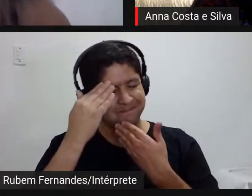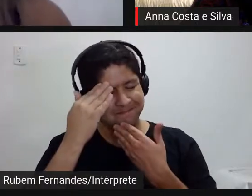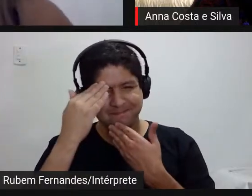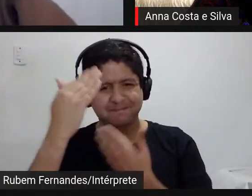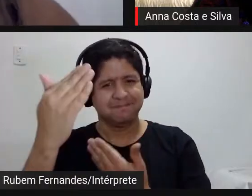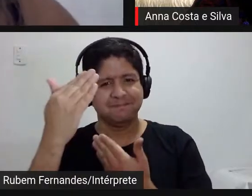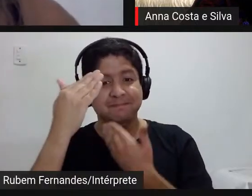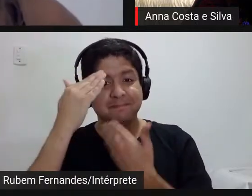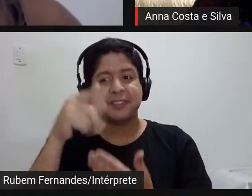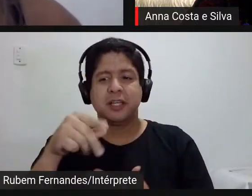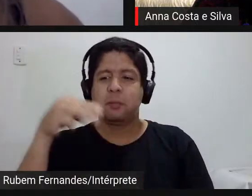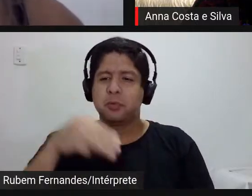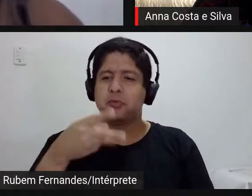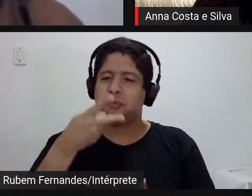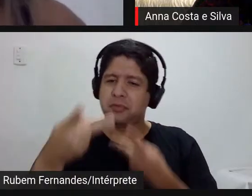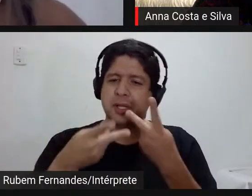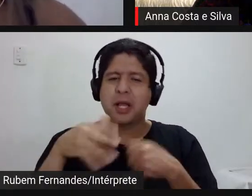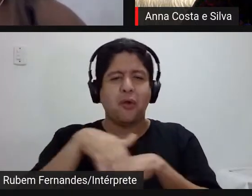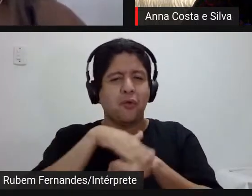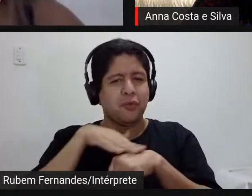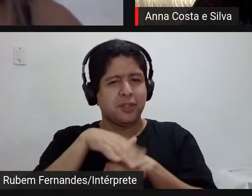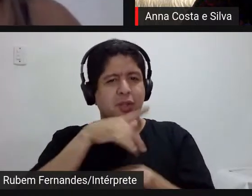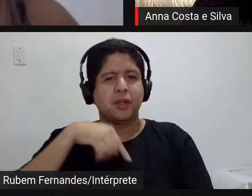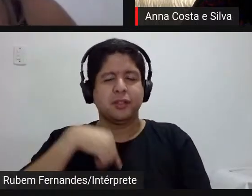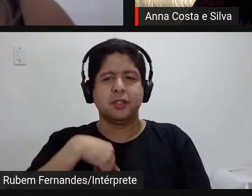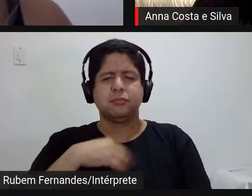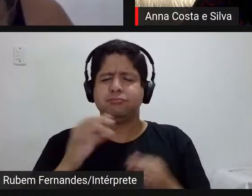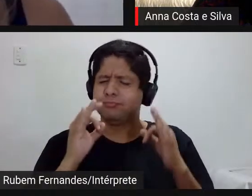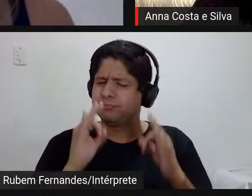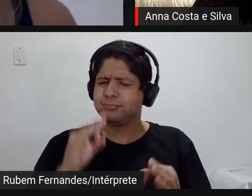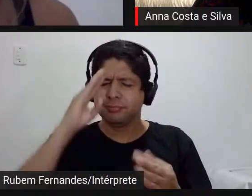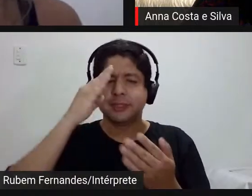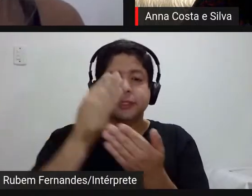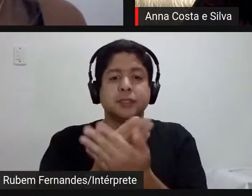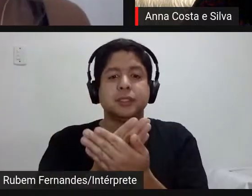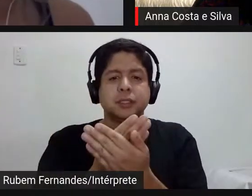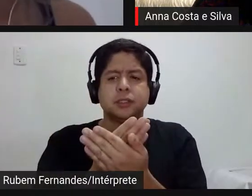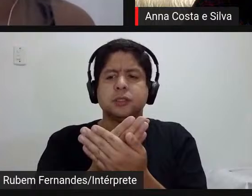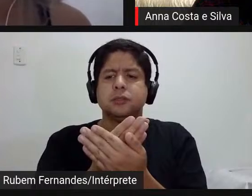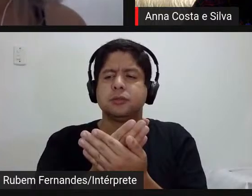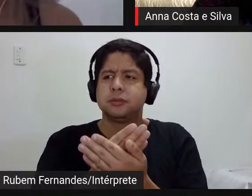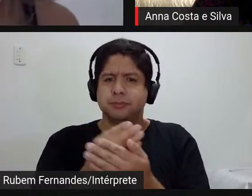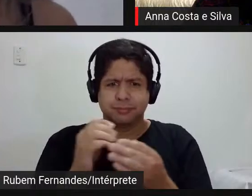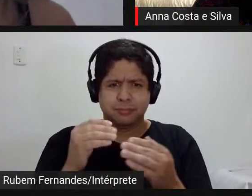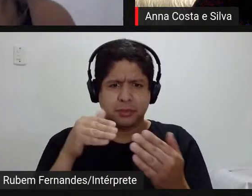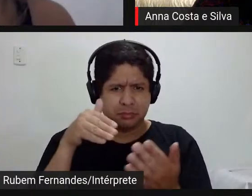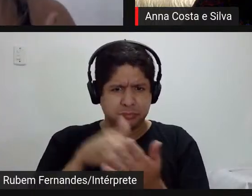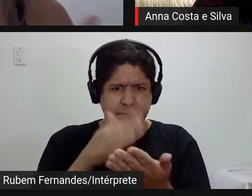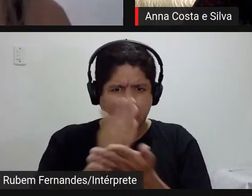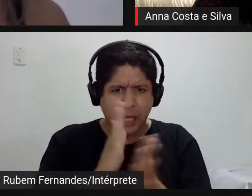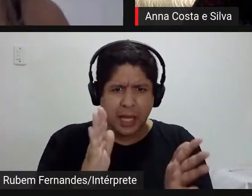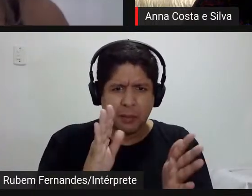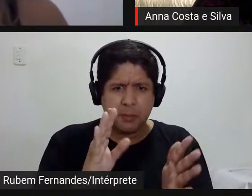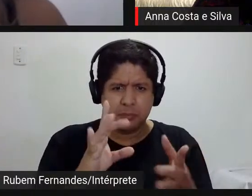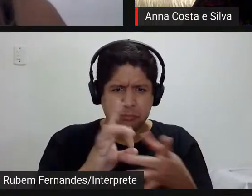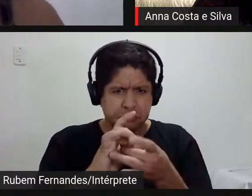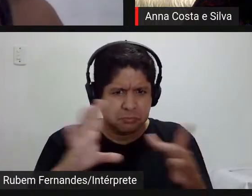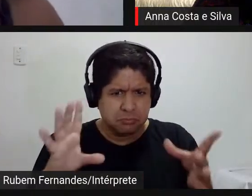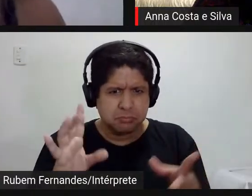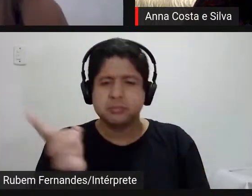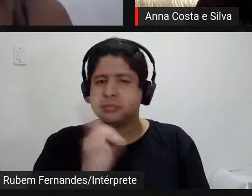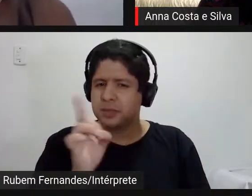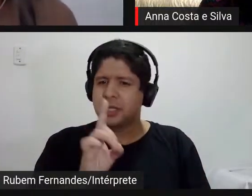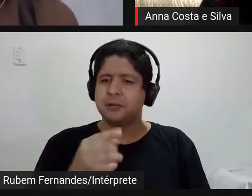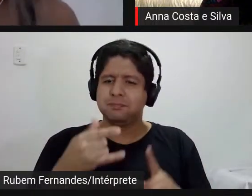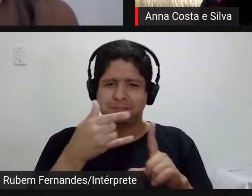esses minutos de fala com a gente, eu super acredito que não se esgota essas relações que a gente está tendo aqui em uma live,